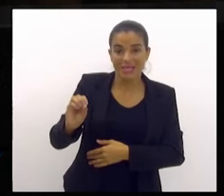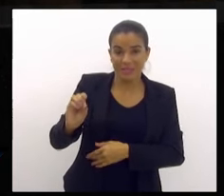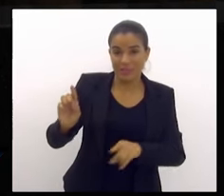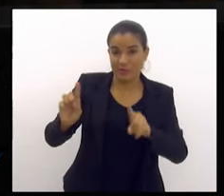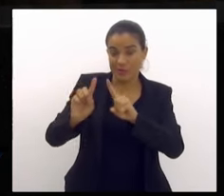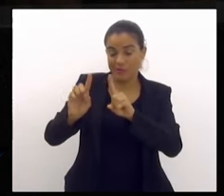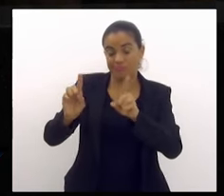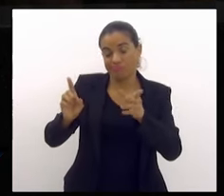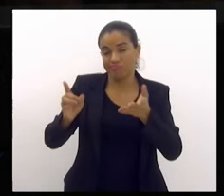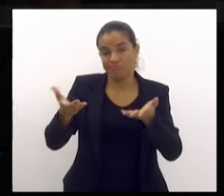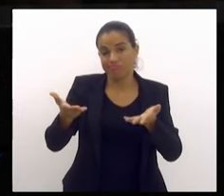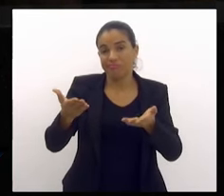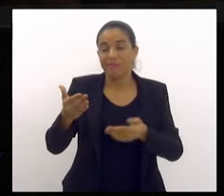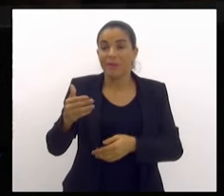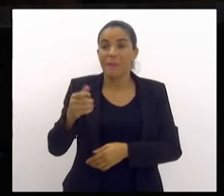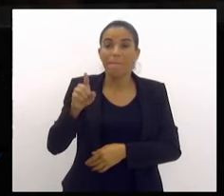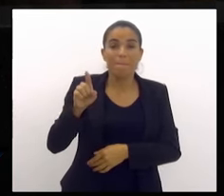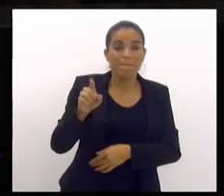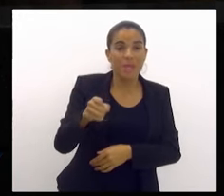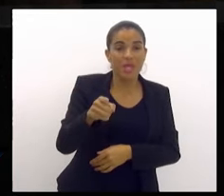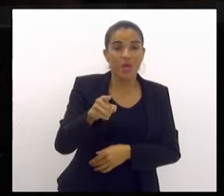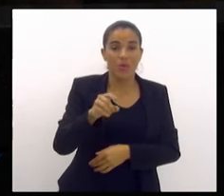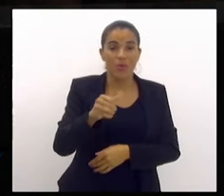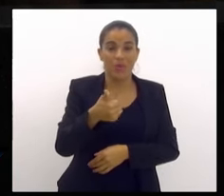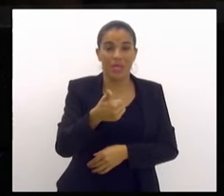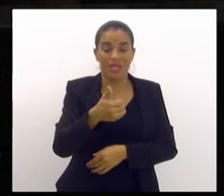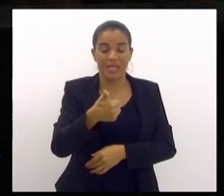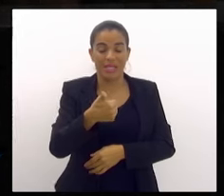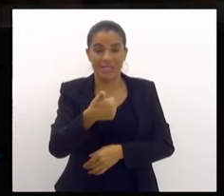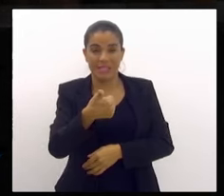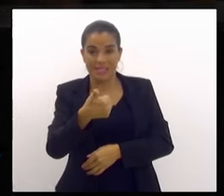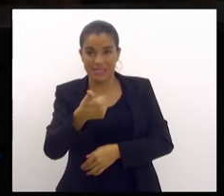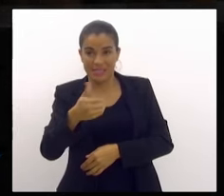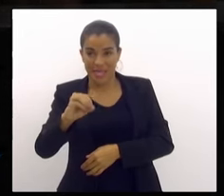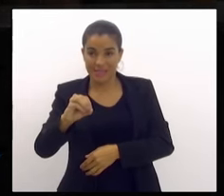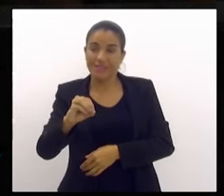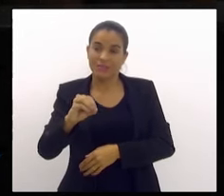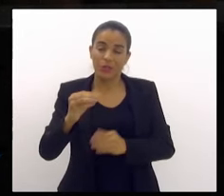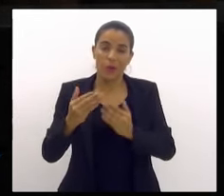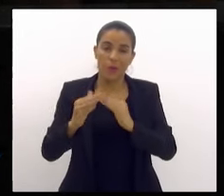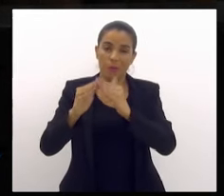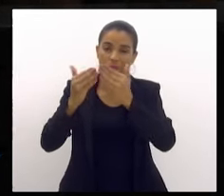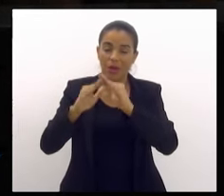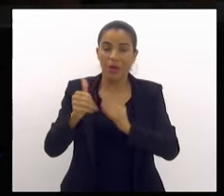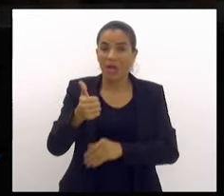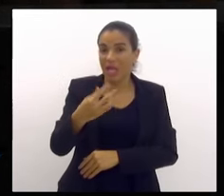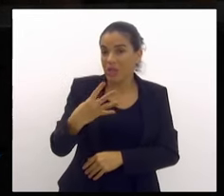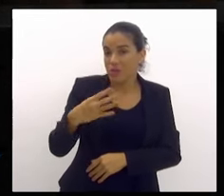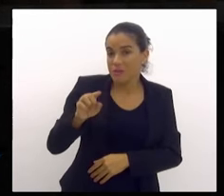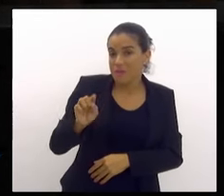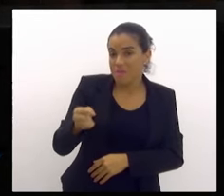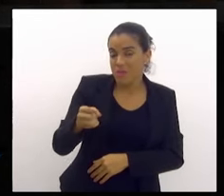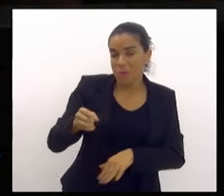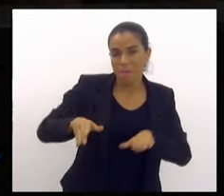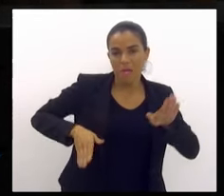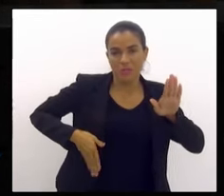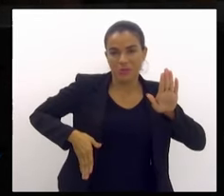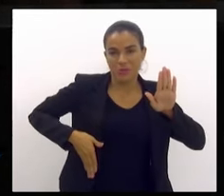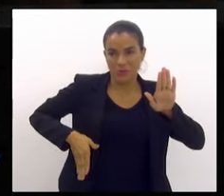1.406 comunidades vezes dez, são 14 mil bandidos.